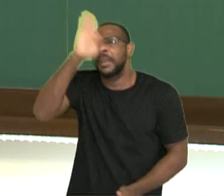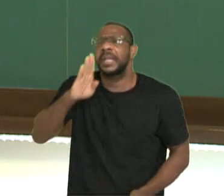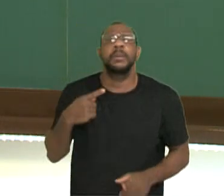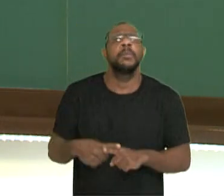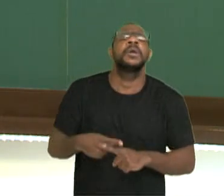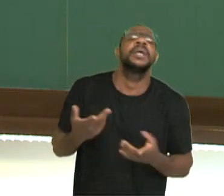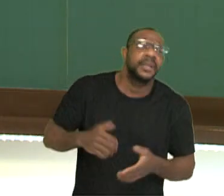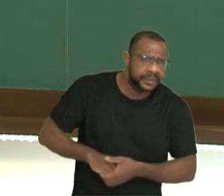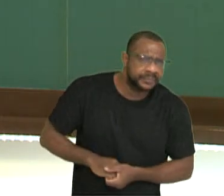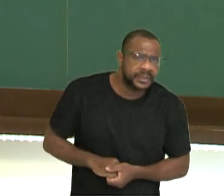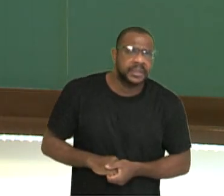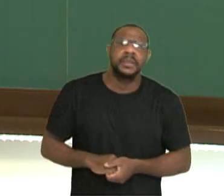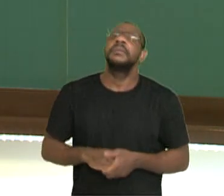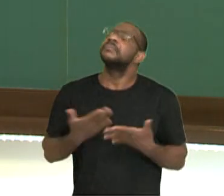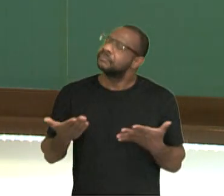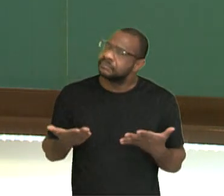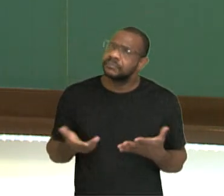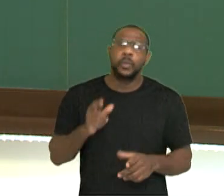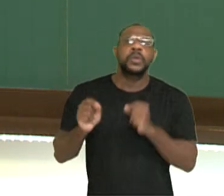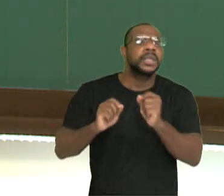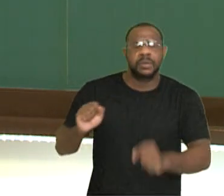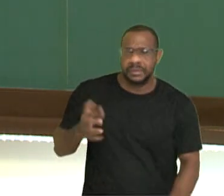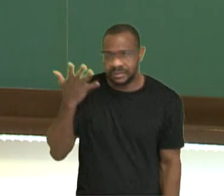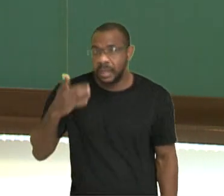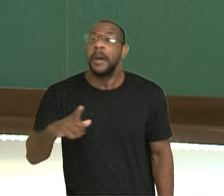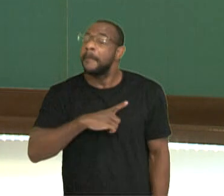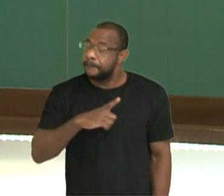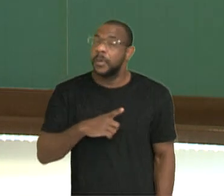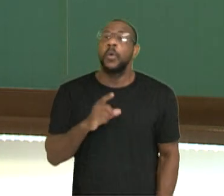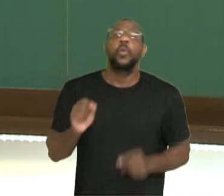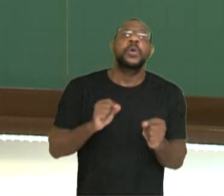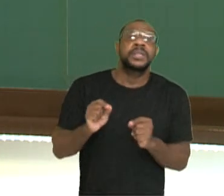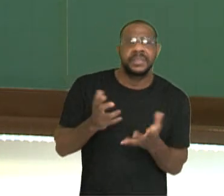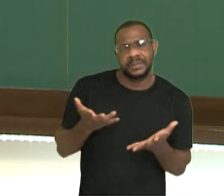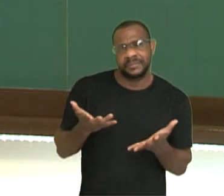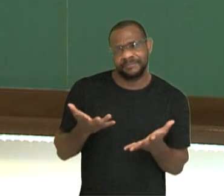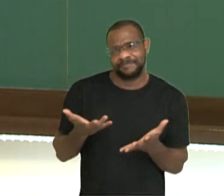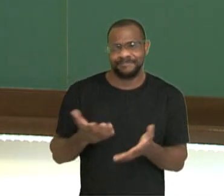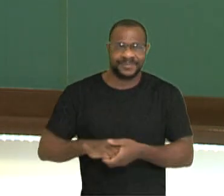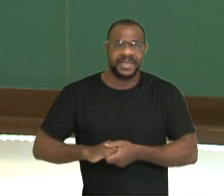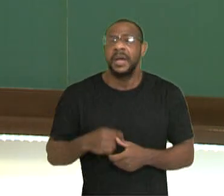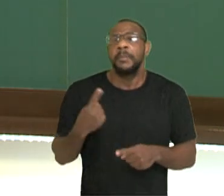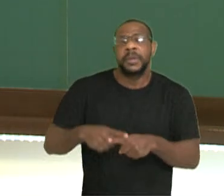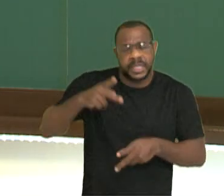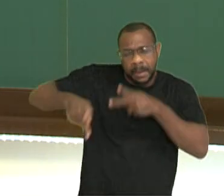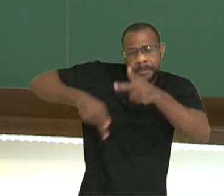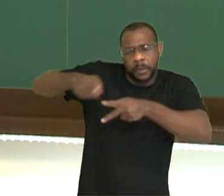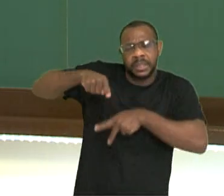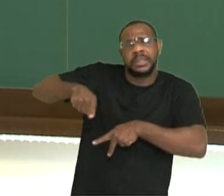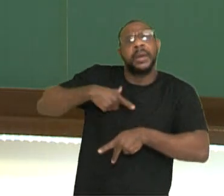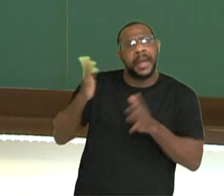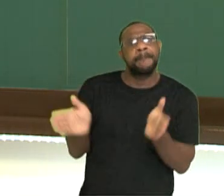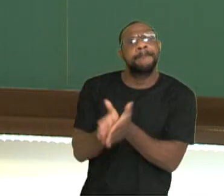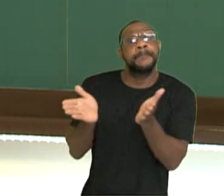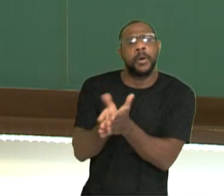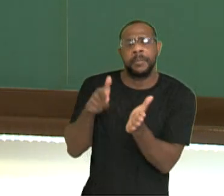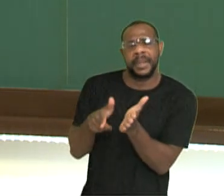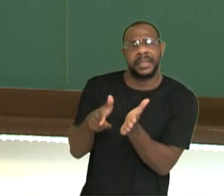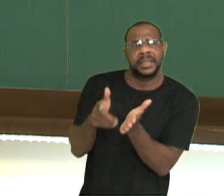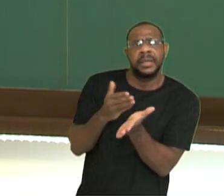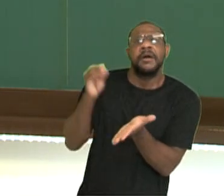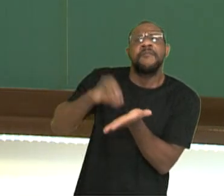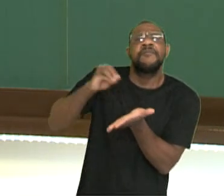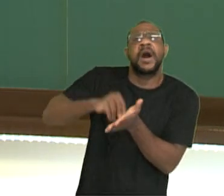consequências podem ter, ou pode ter uma população a partir dessa questão da pobreza ou da